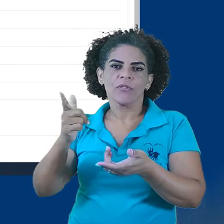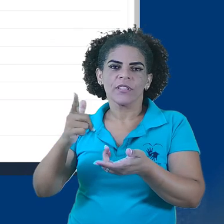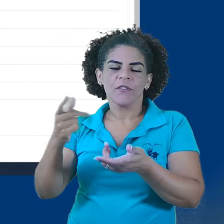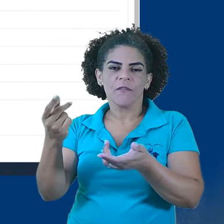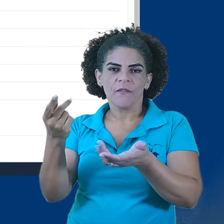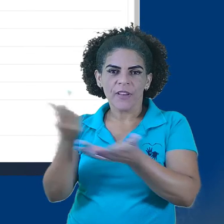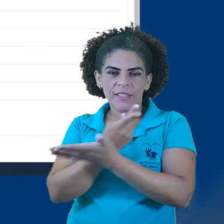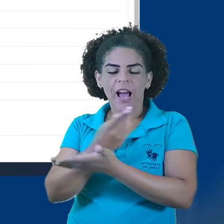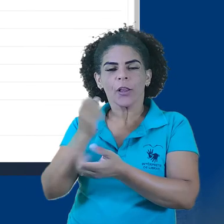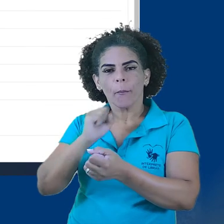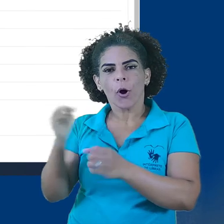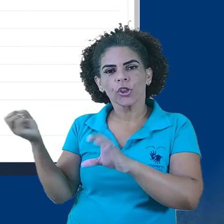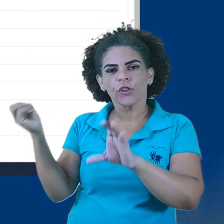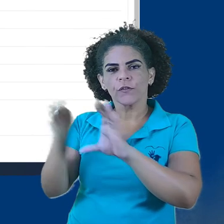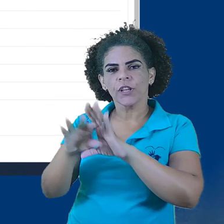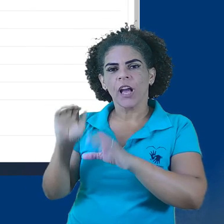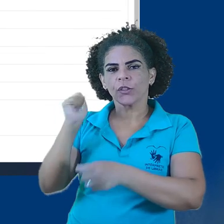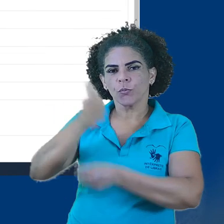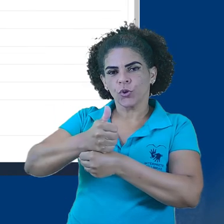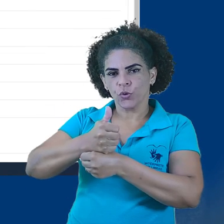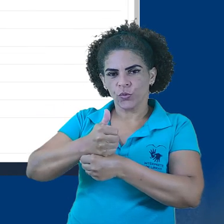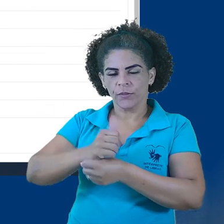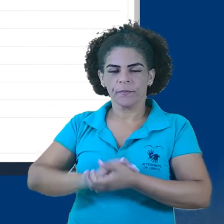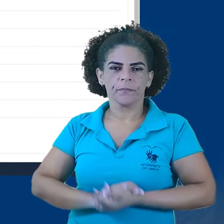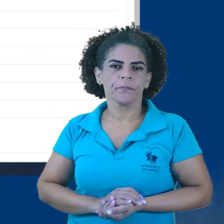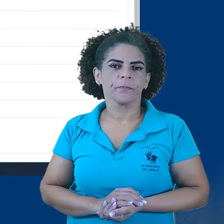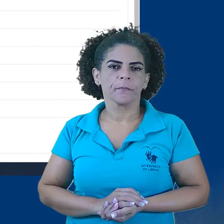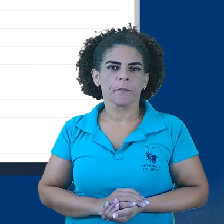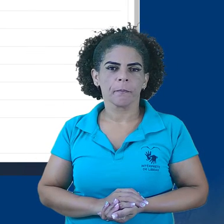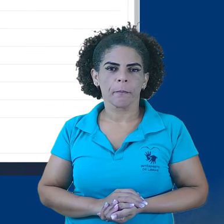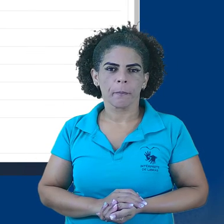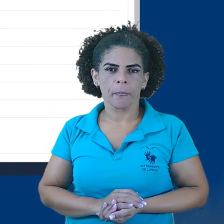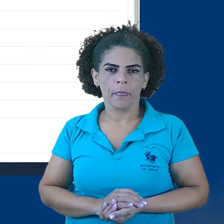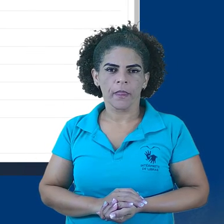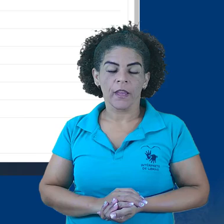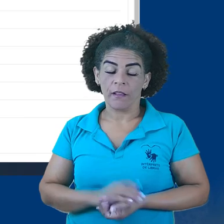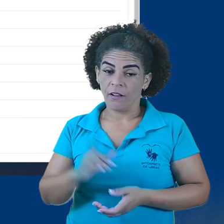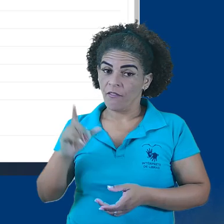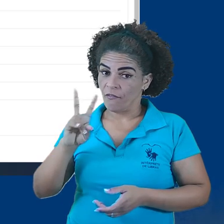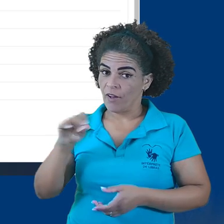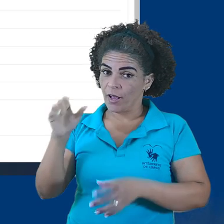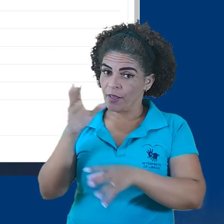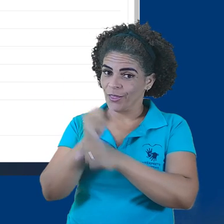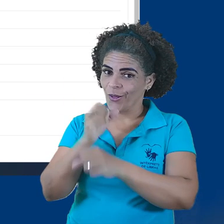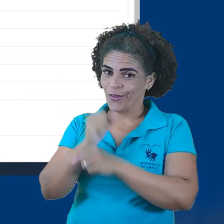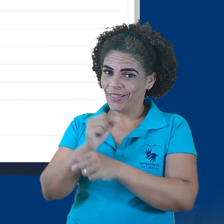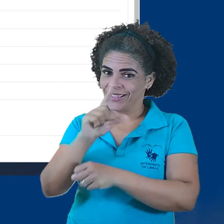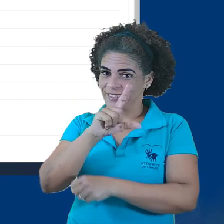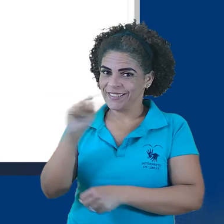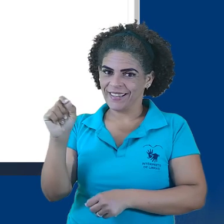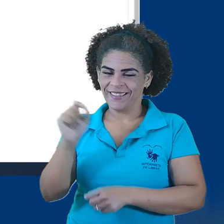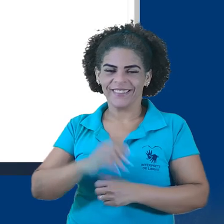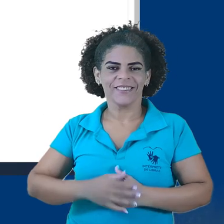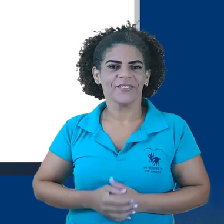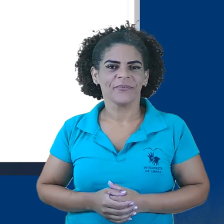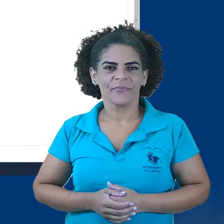tarefa de novo por conta de algum erro. Configurações de grupo. Preciso.